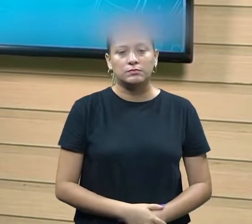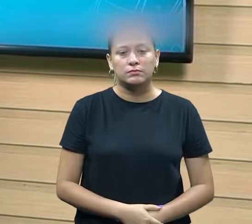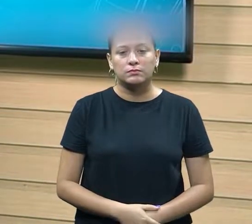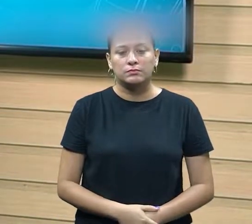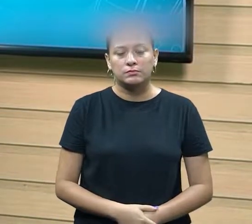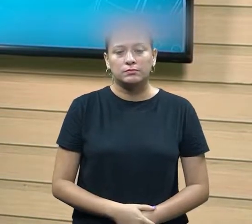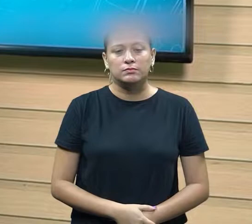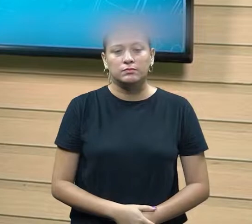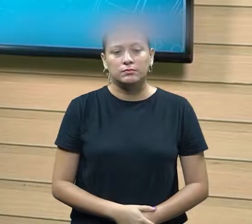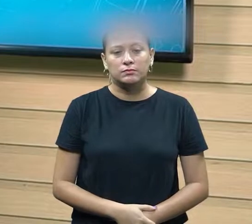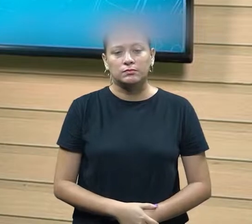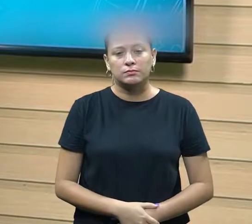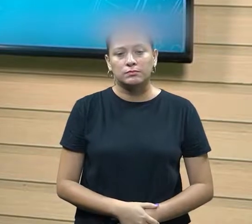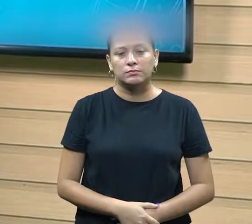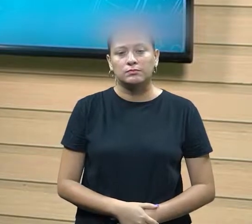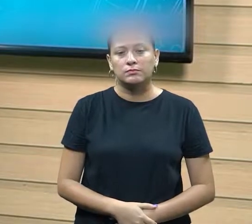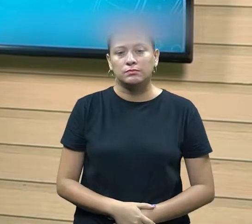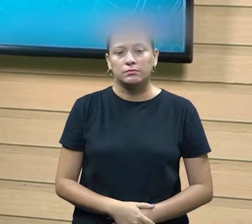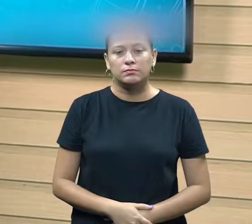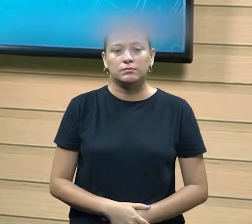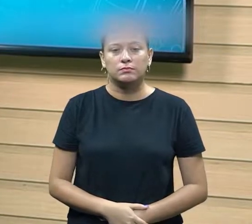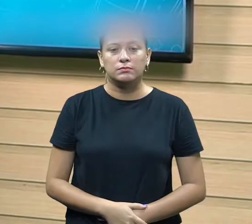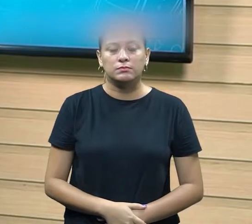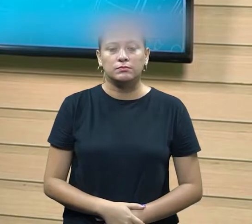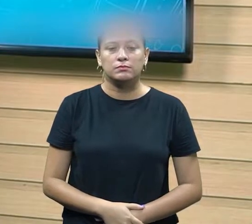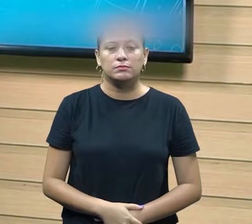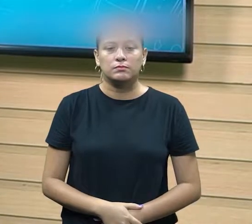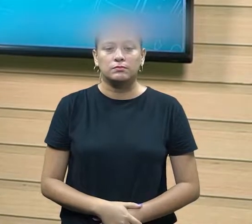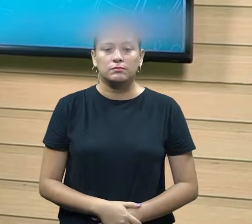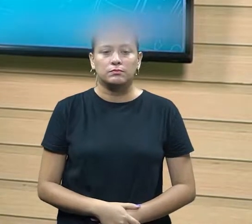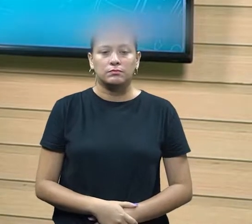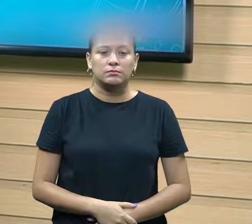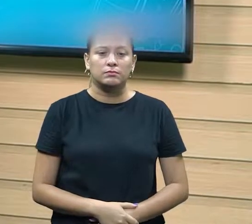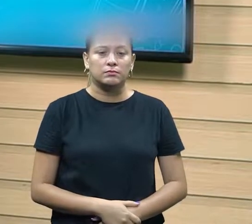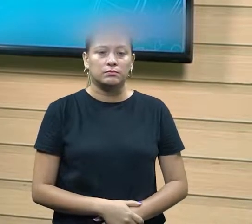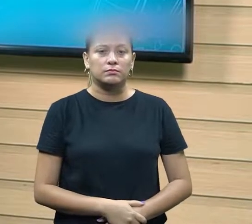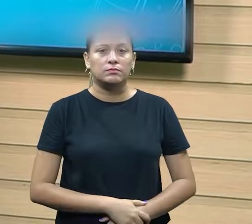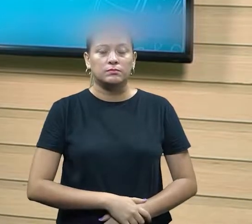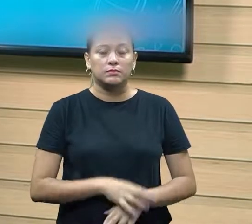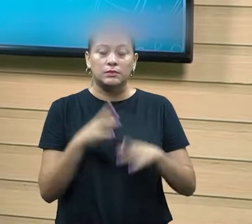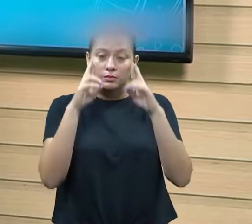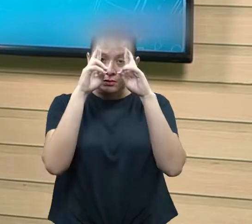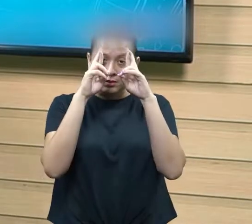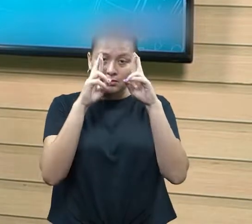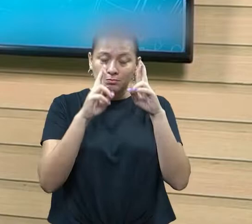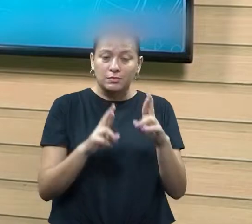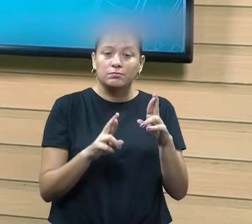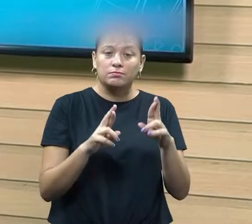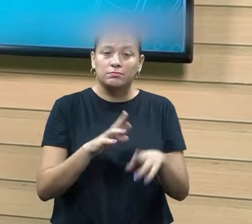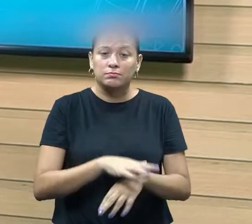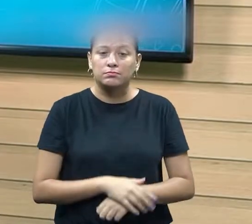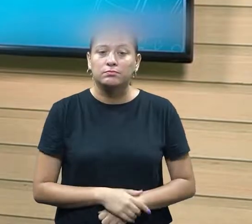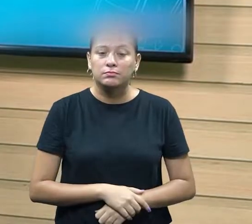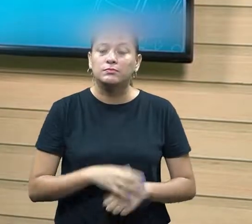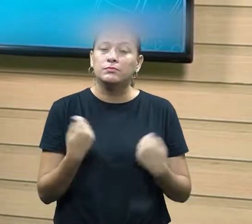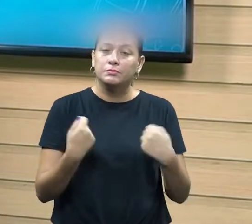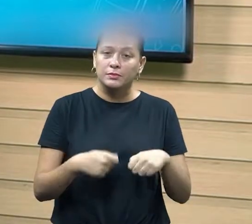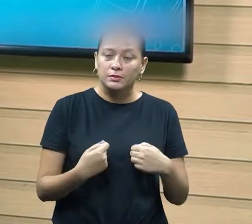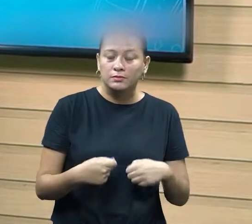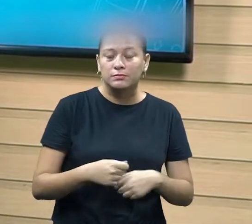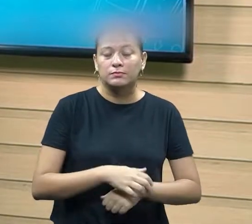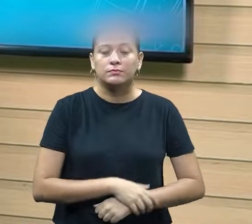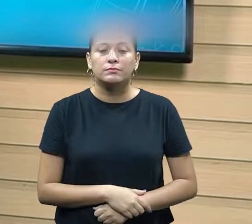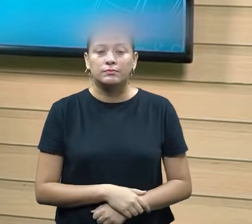outro essa atividade essa atividade que está se respeitando é justamente para que esse respeito chegue a mim